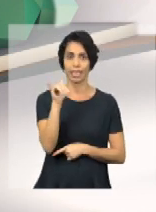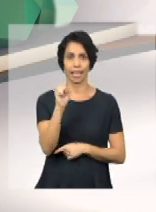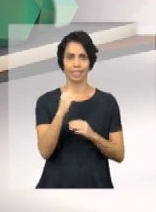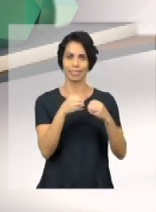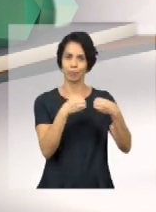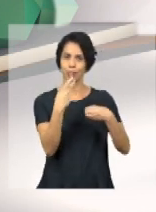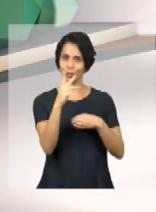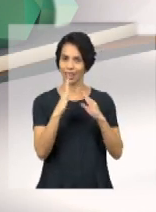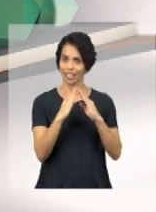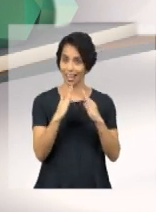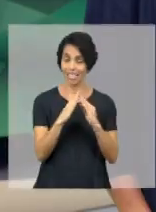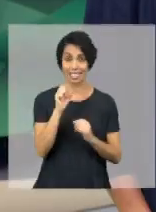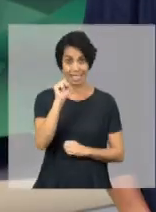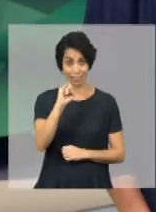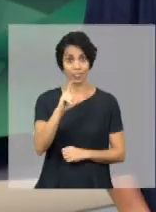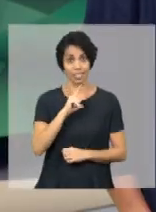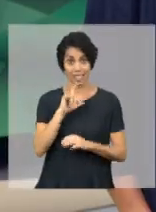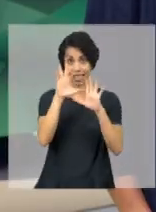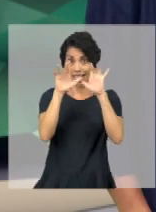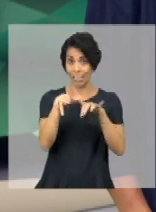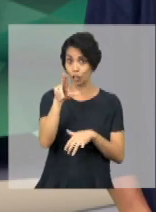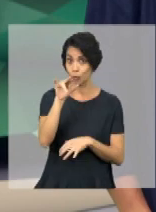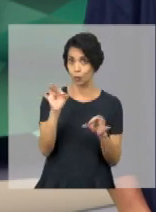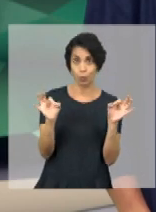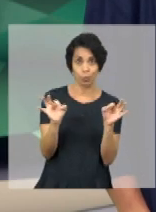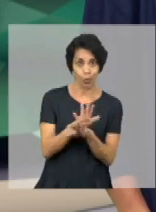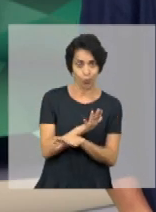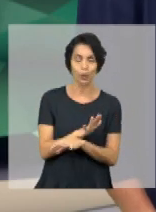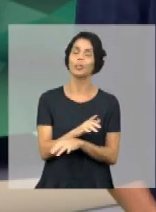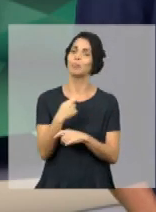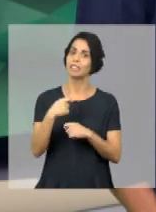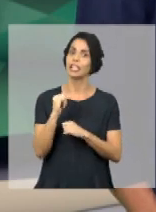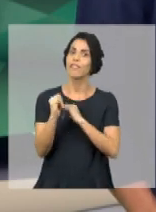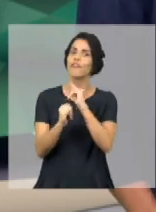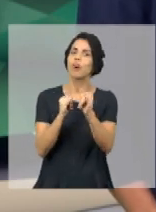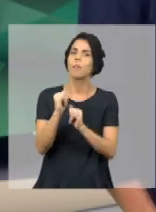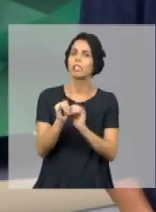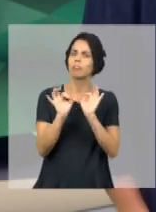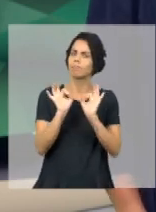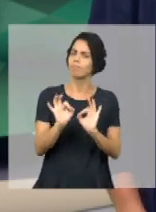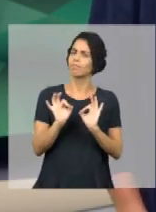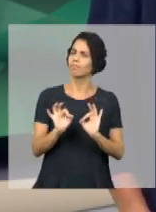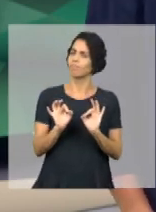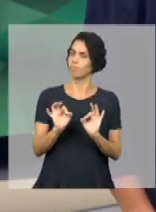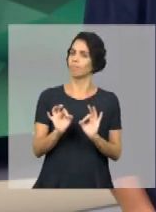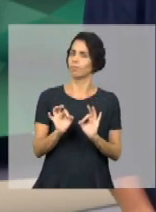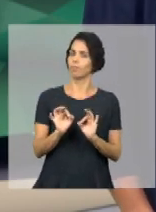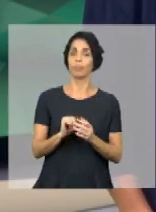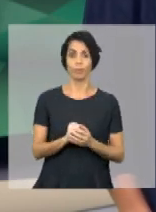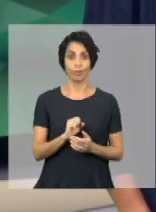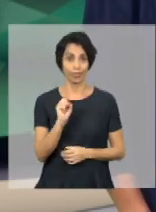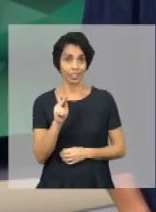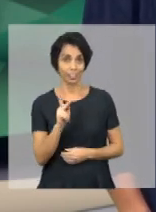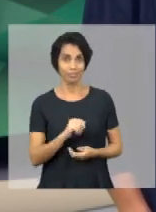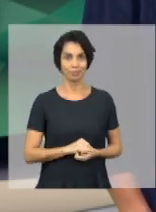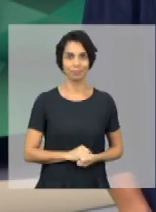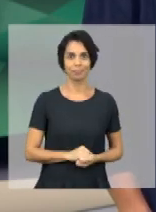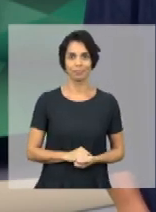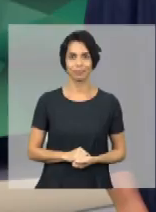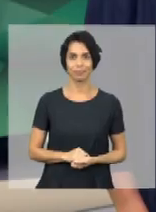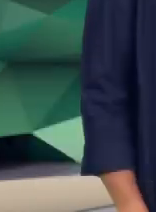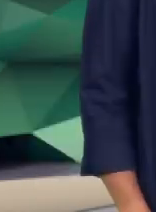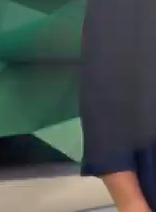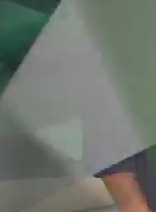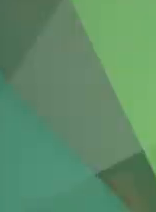mais próximo da sua casa. Se você já está no Cadastro Único, mantenha as informações sempre atualizadas, ok?